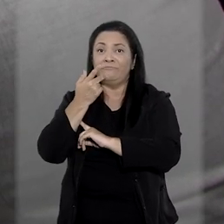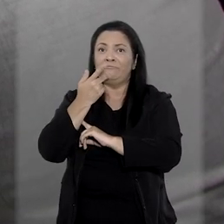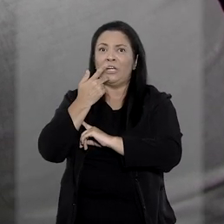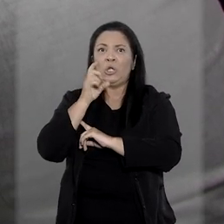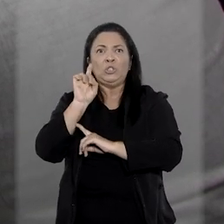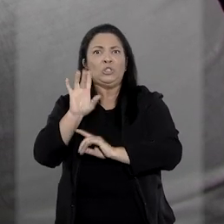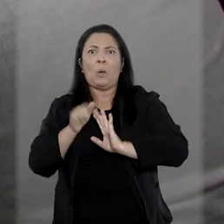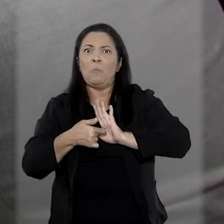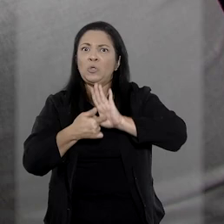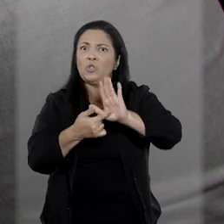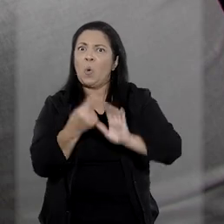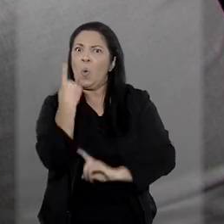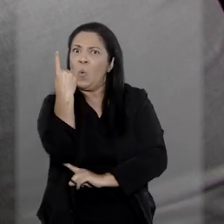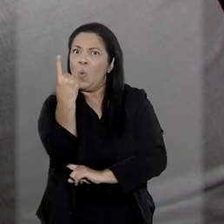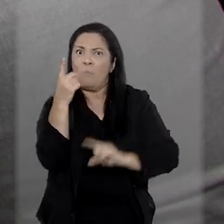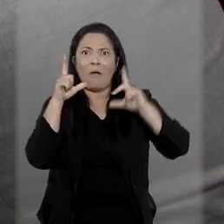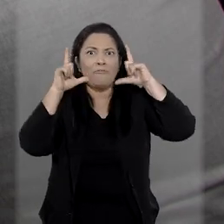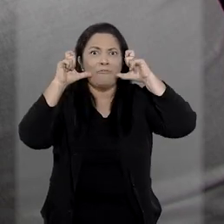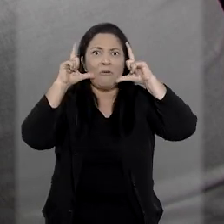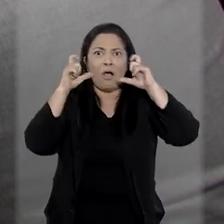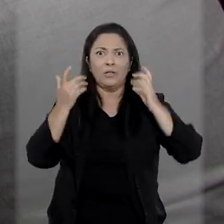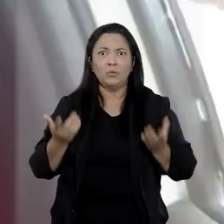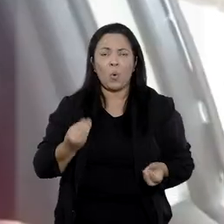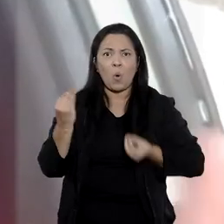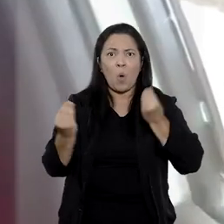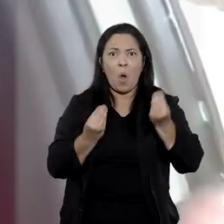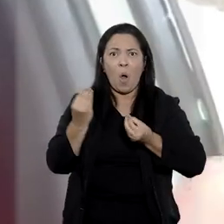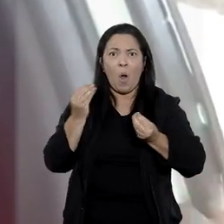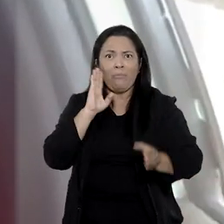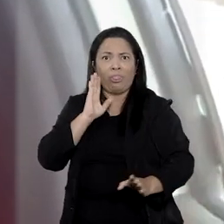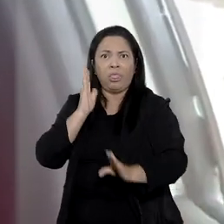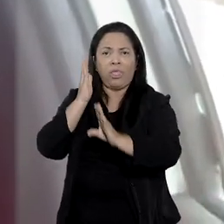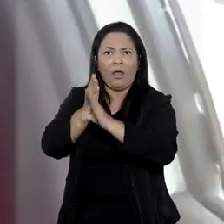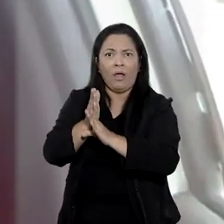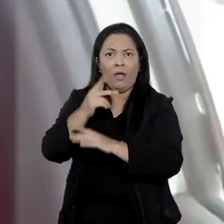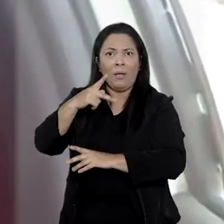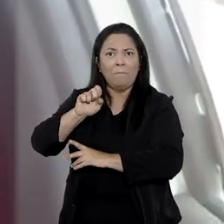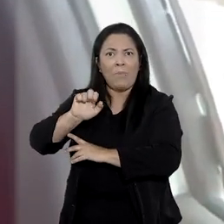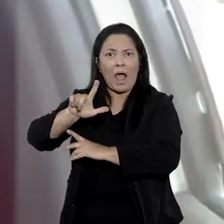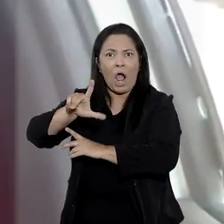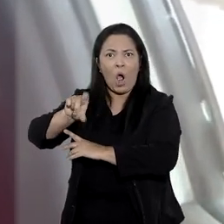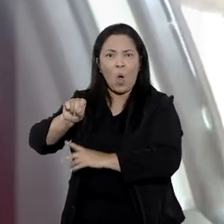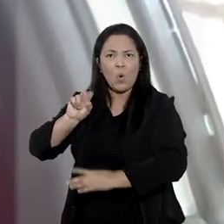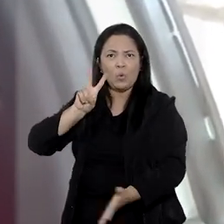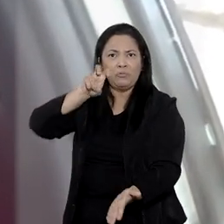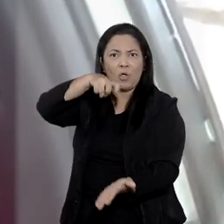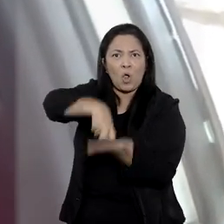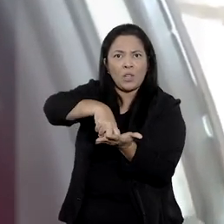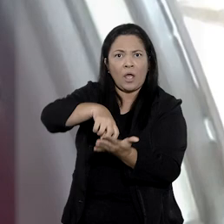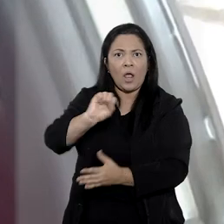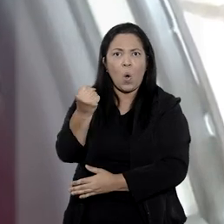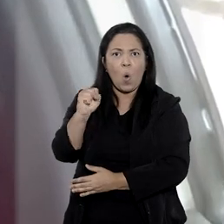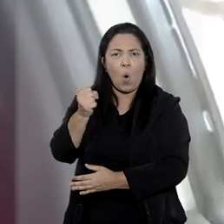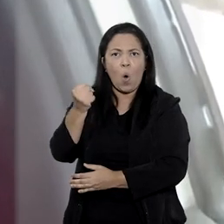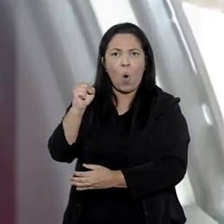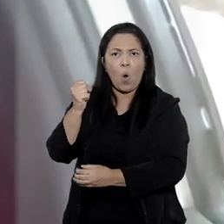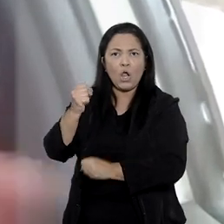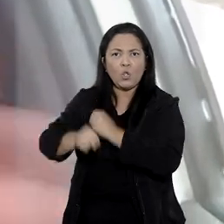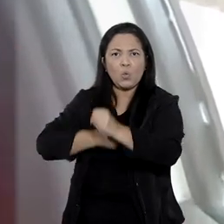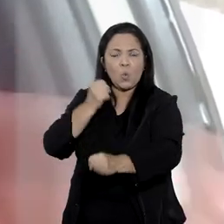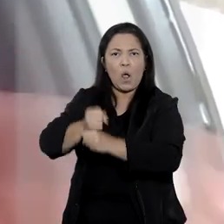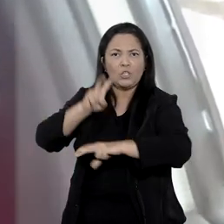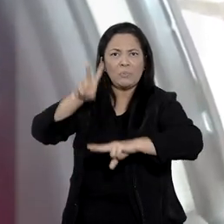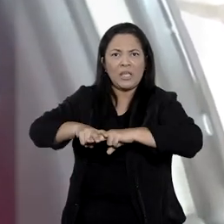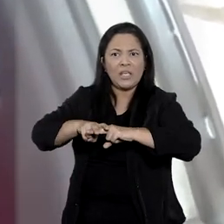apenas uma foto apontada pelas vítimas foi o suficiente para Paulo ser condenado pela Justiça do Rio de Janeiro a oito anos de